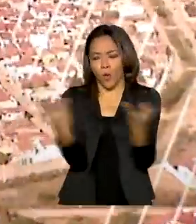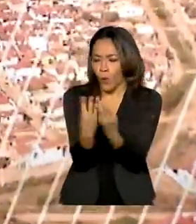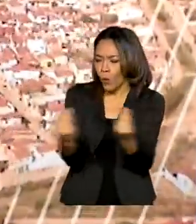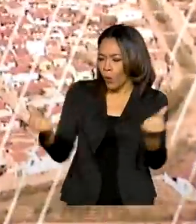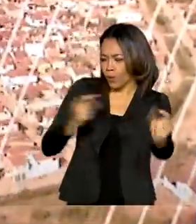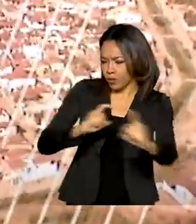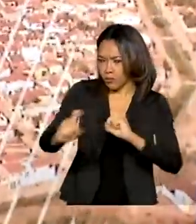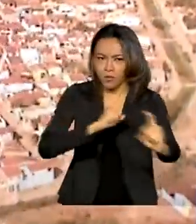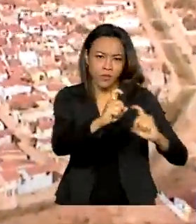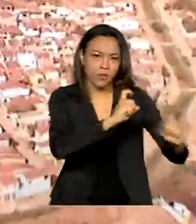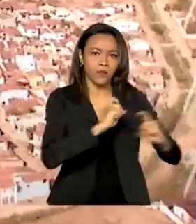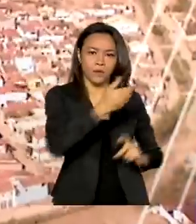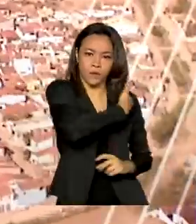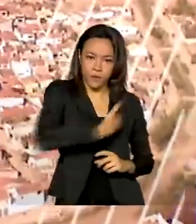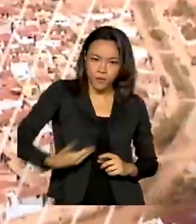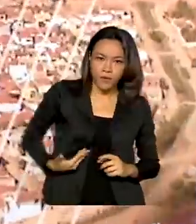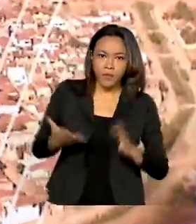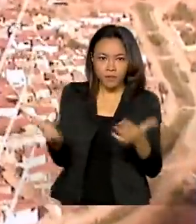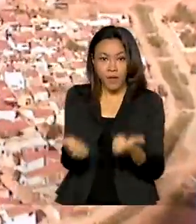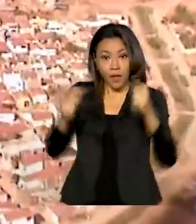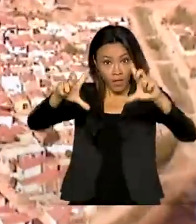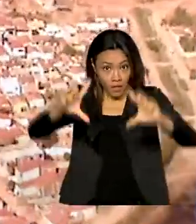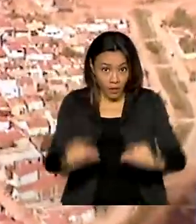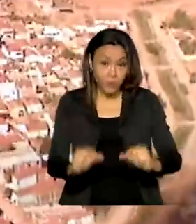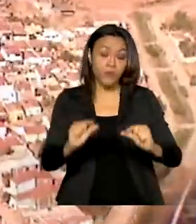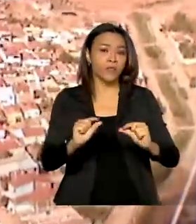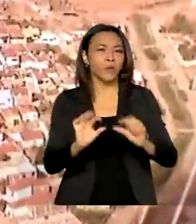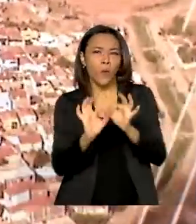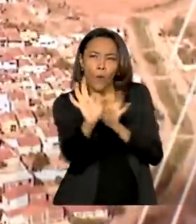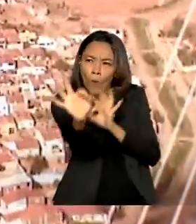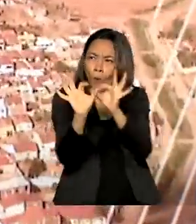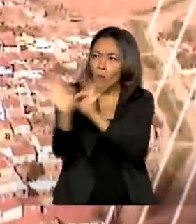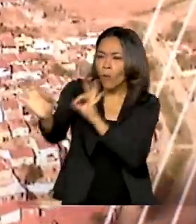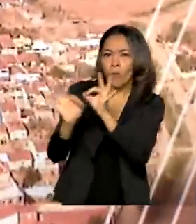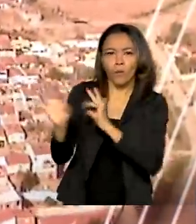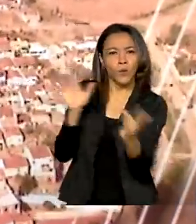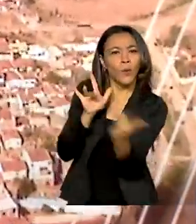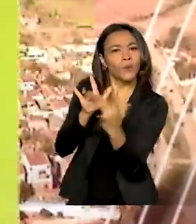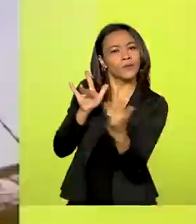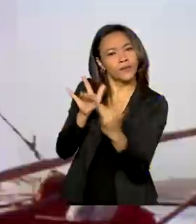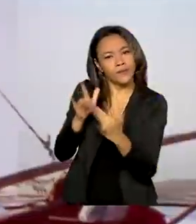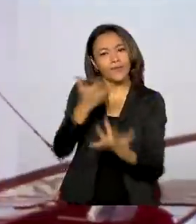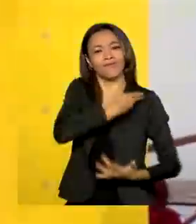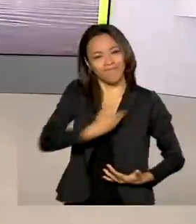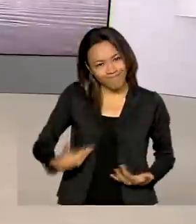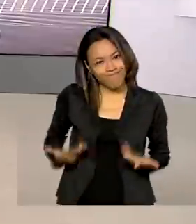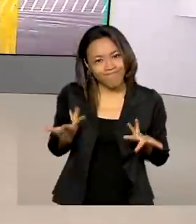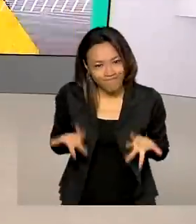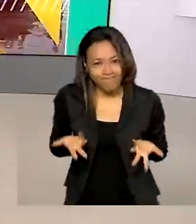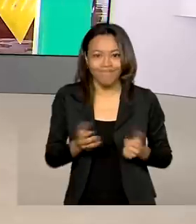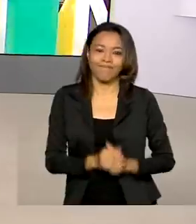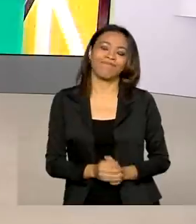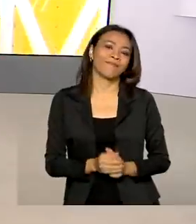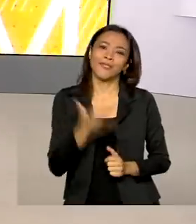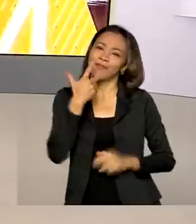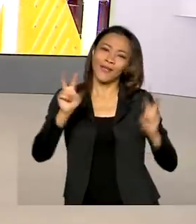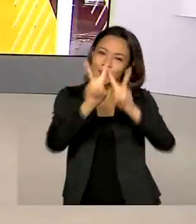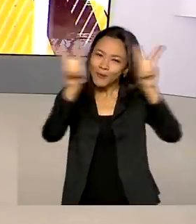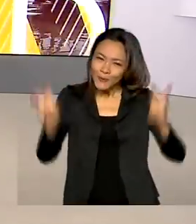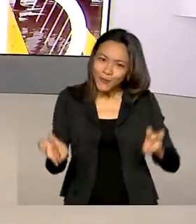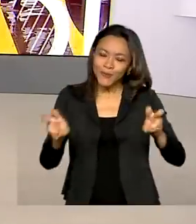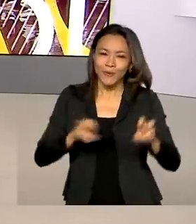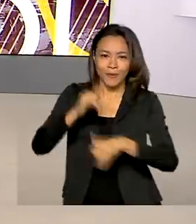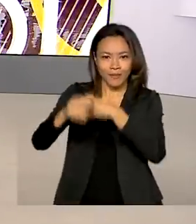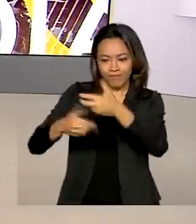administração pública, modernizando e reduzindo distâncias entre a população e o poder público. E por falar em serviços